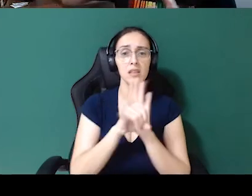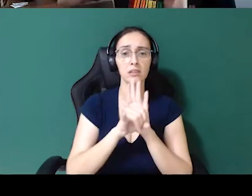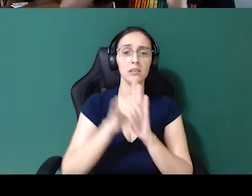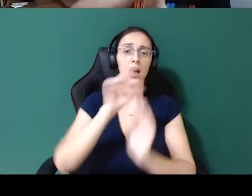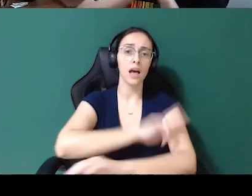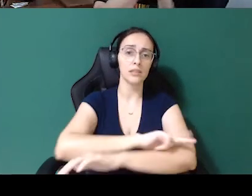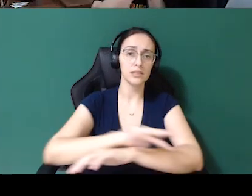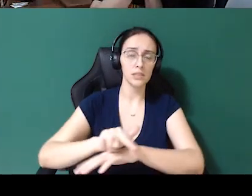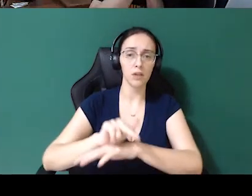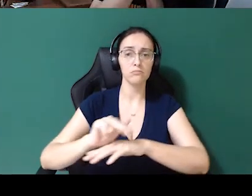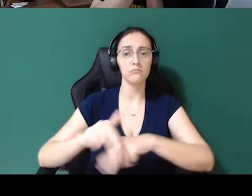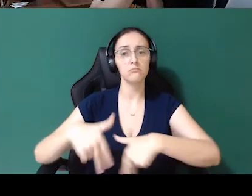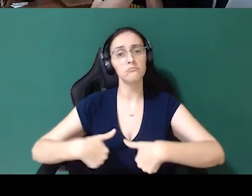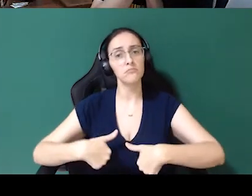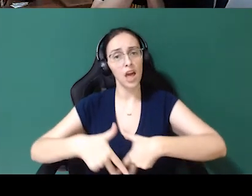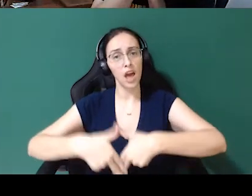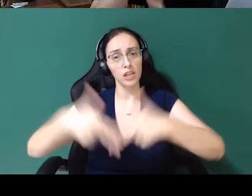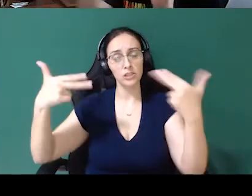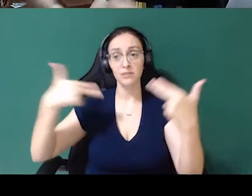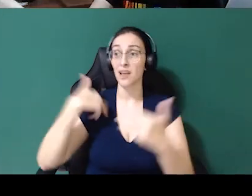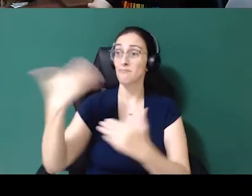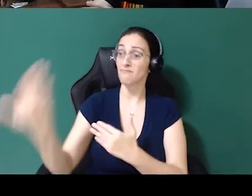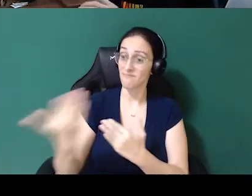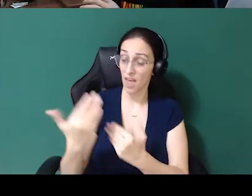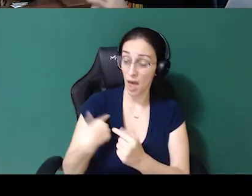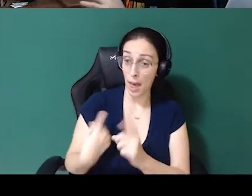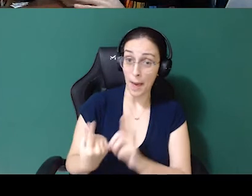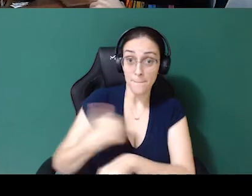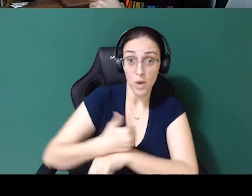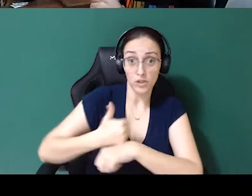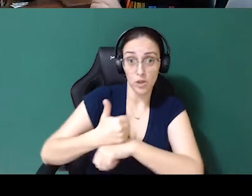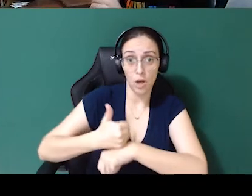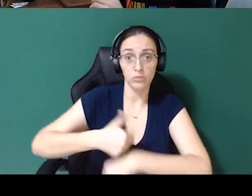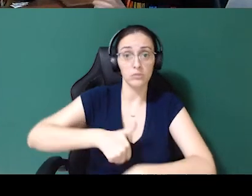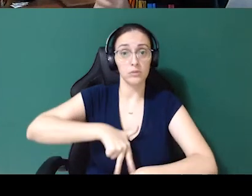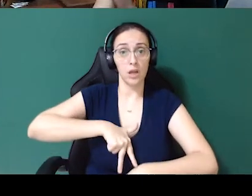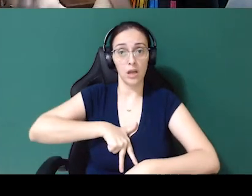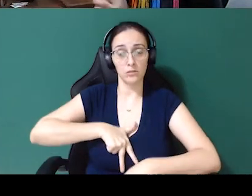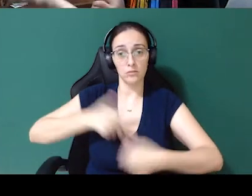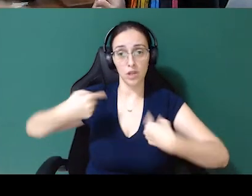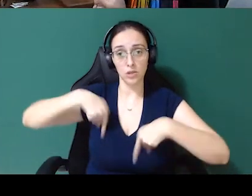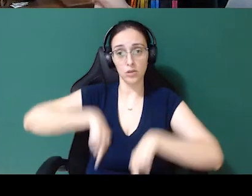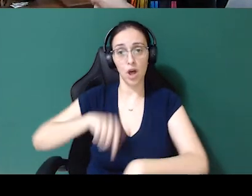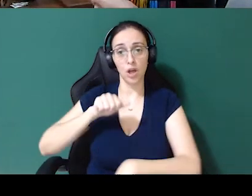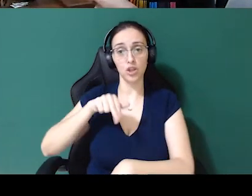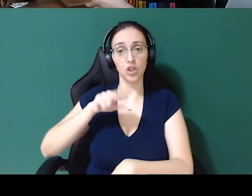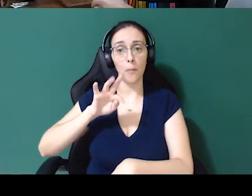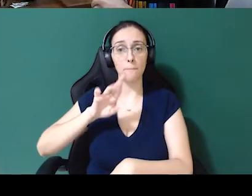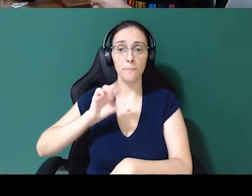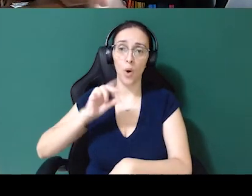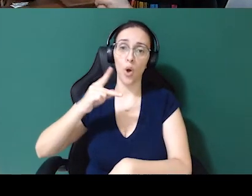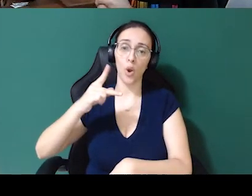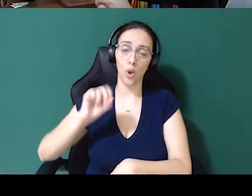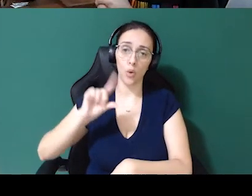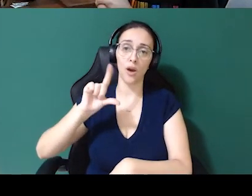e étnica, eu precisei de uma ajuda de uma amiga que é antropóloga. O senso de diversidade vai muito dados demográficos, então talvez para produzir o seu ou da sua